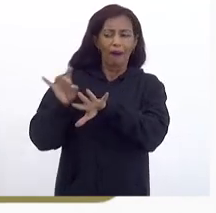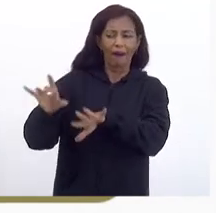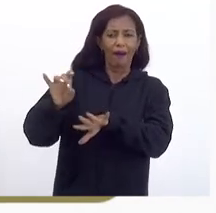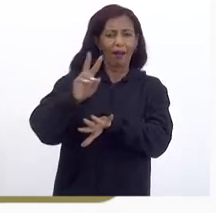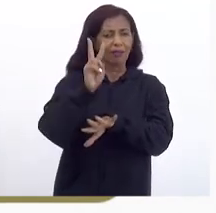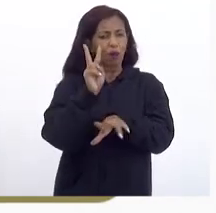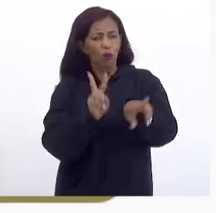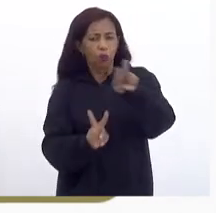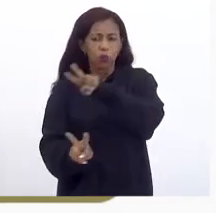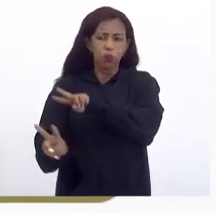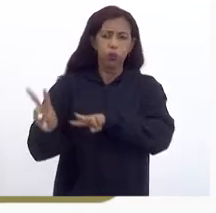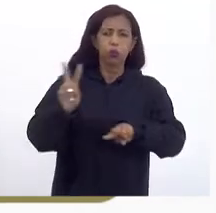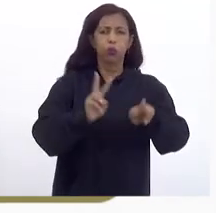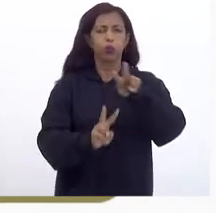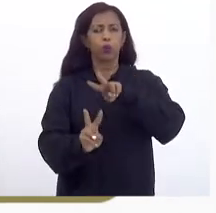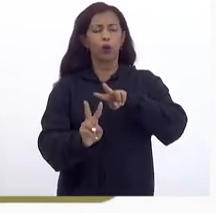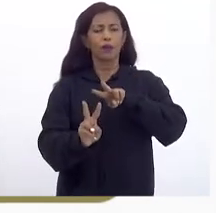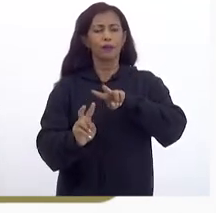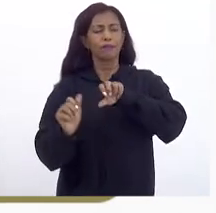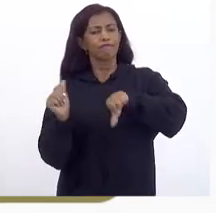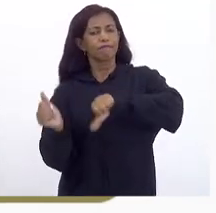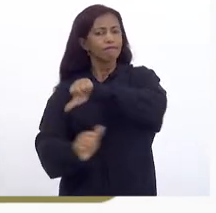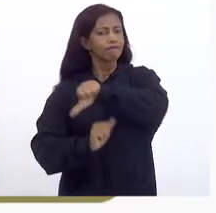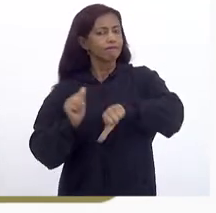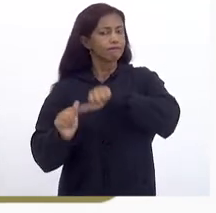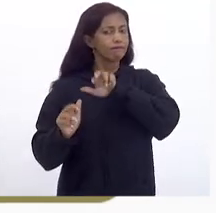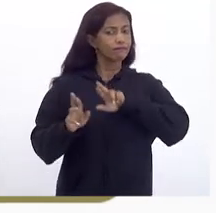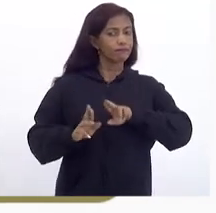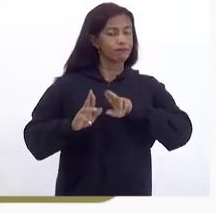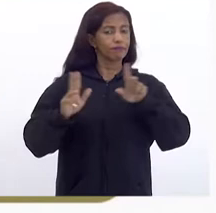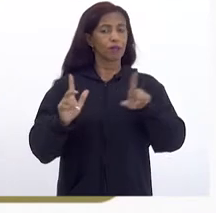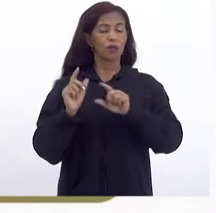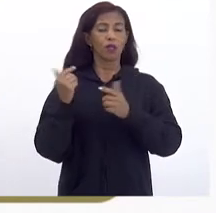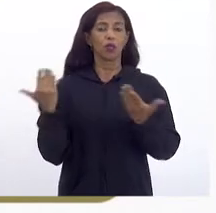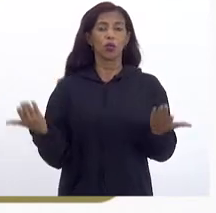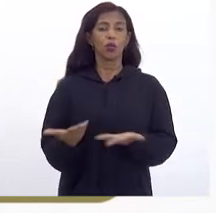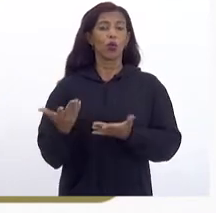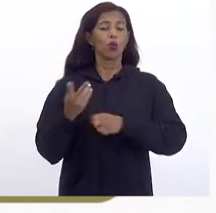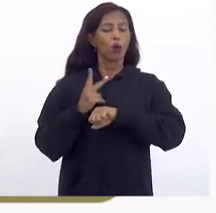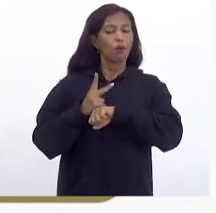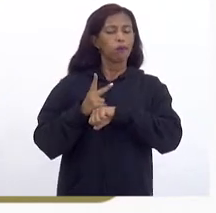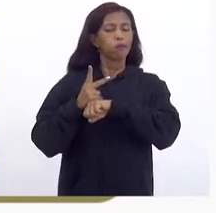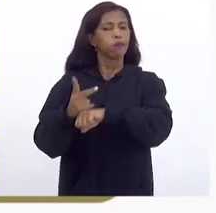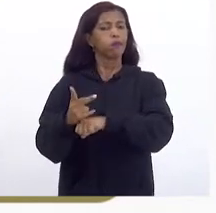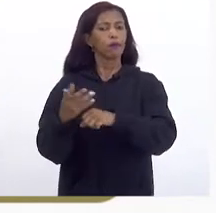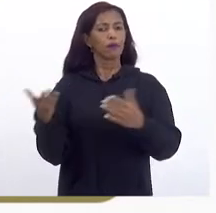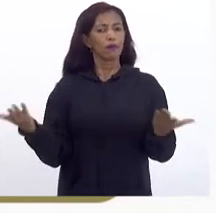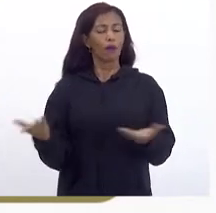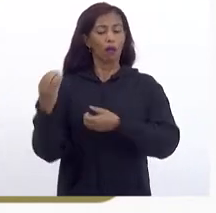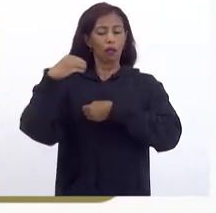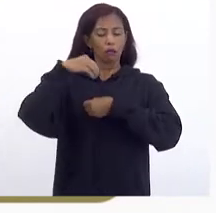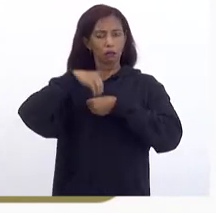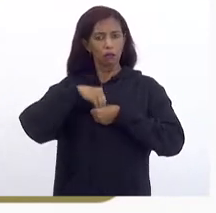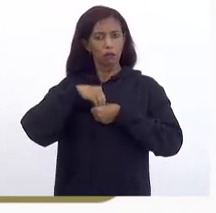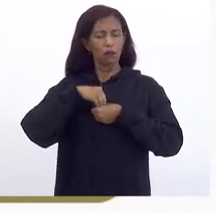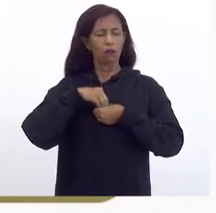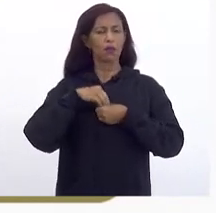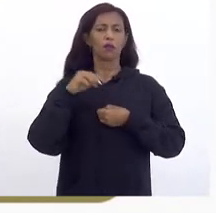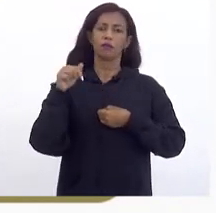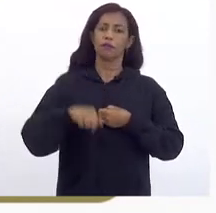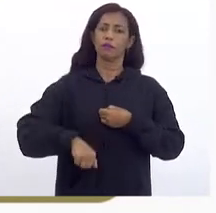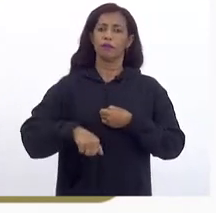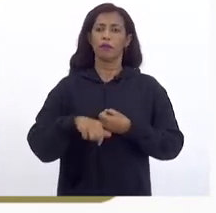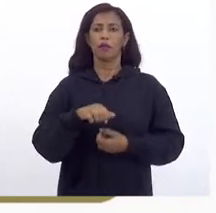Se torna bastante peculiar E hoje O que nós estamos buscando Aqui Dentro da Da